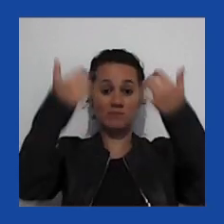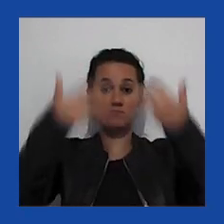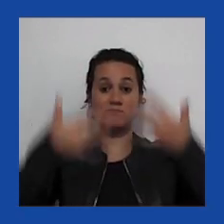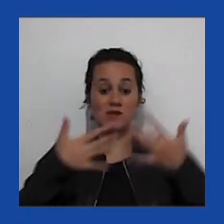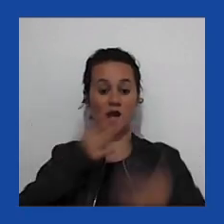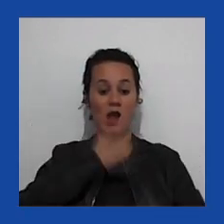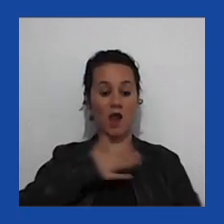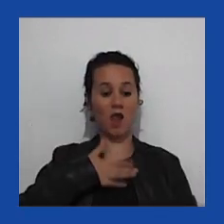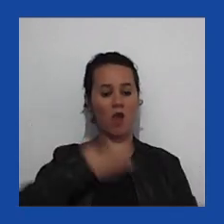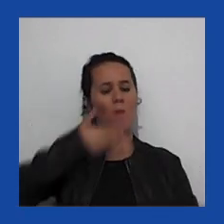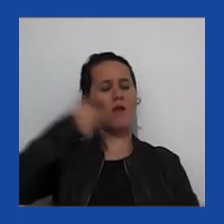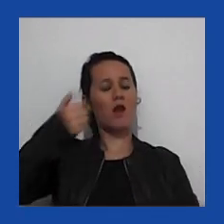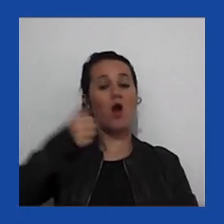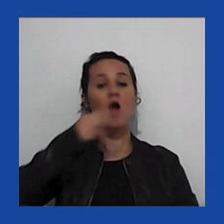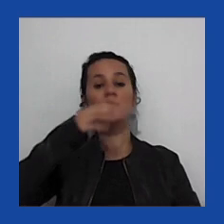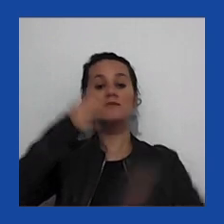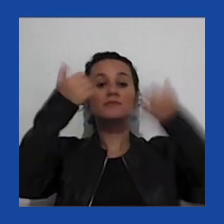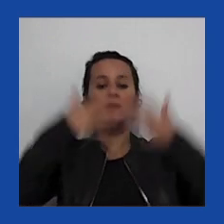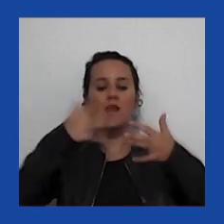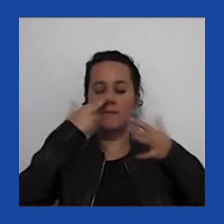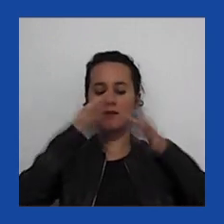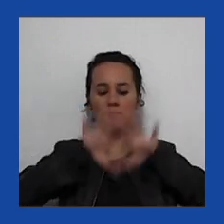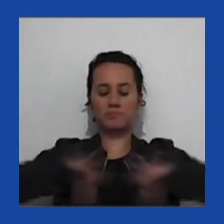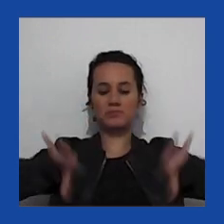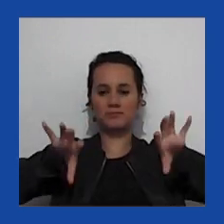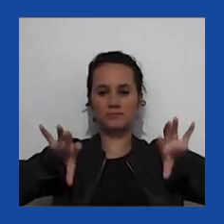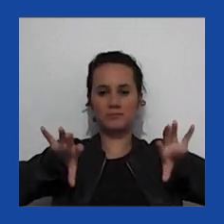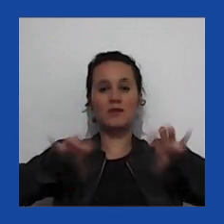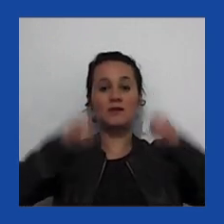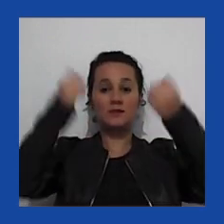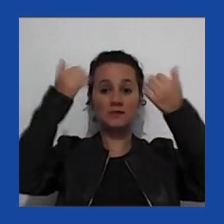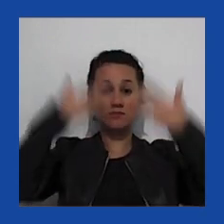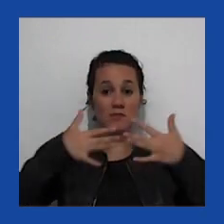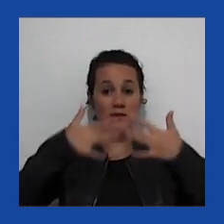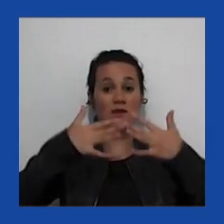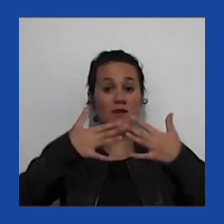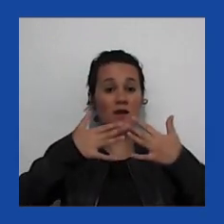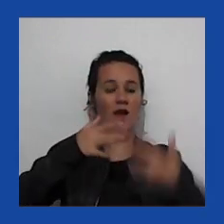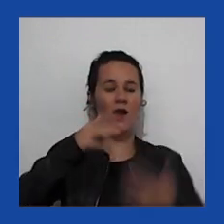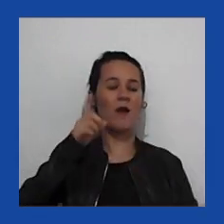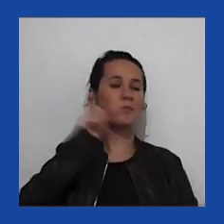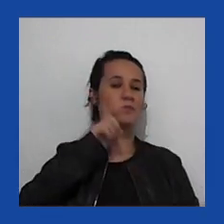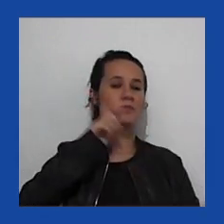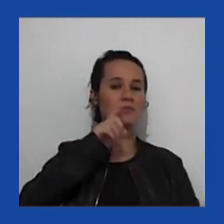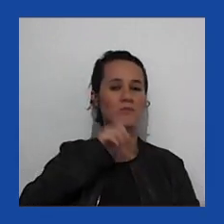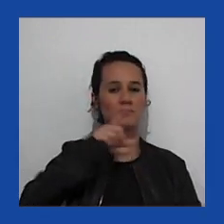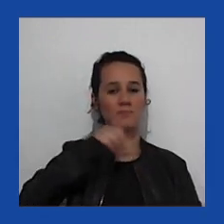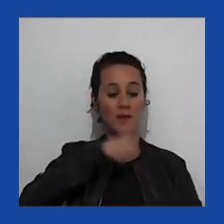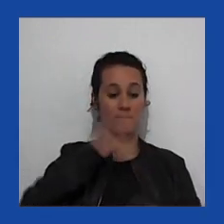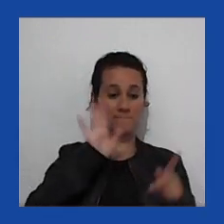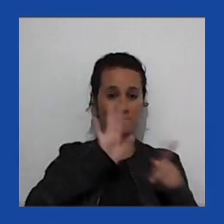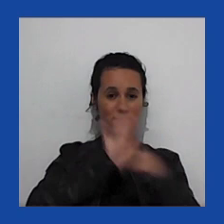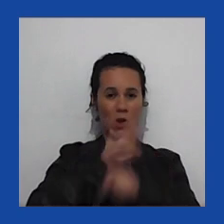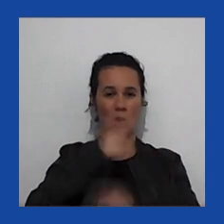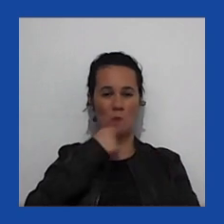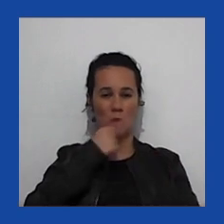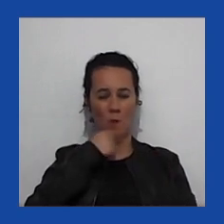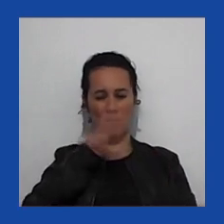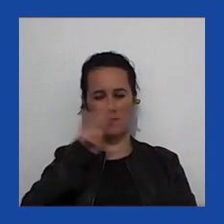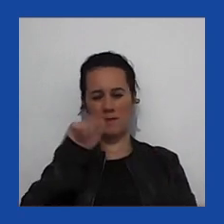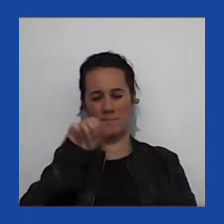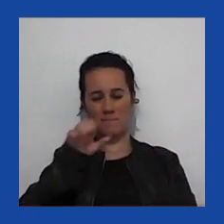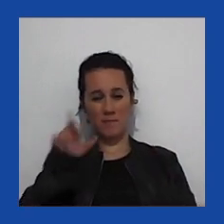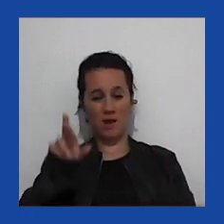dele, ele divide, ele fala sobre a América de Biden e a América de Trump, a nação